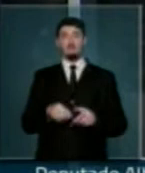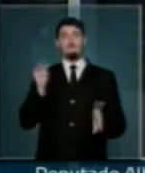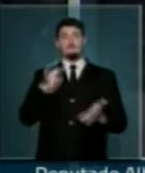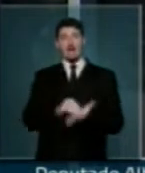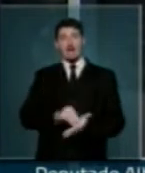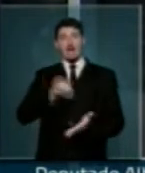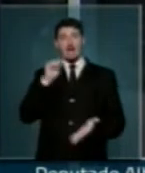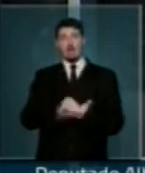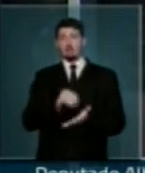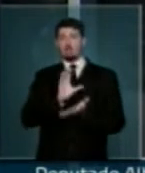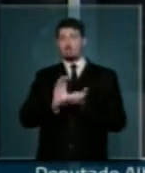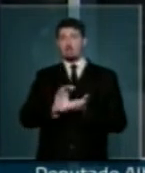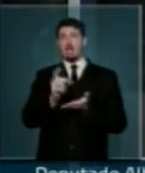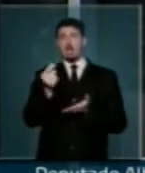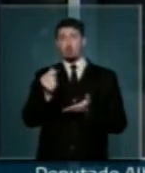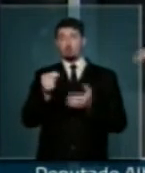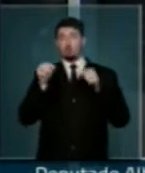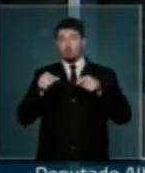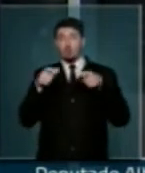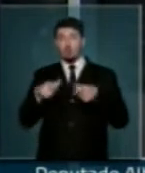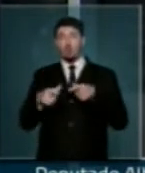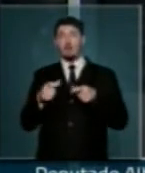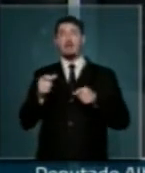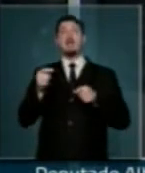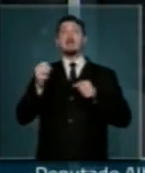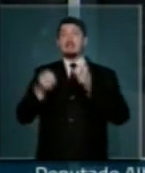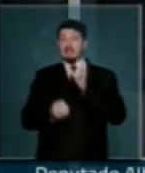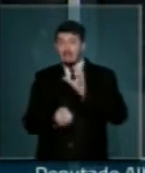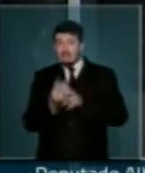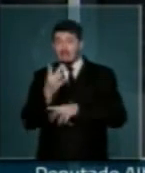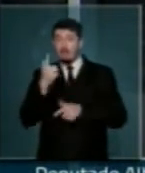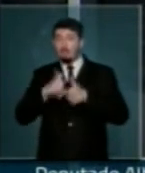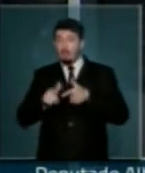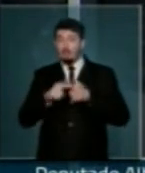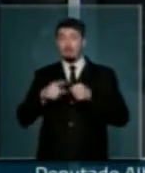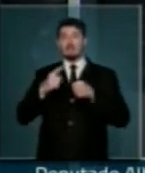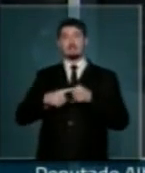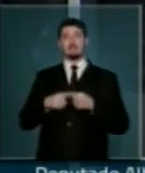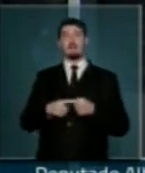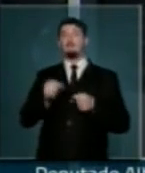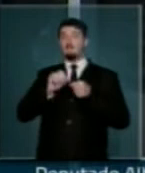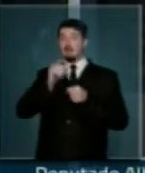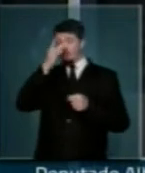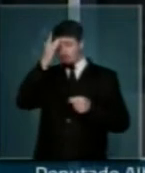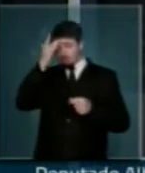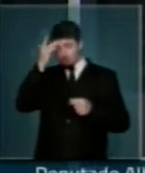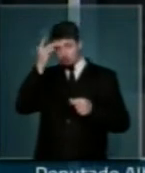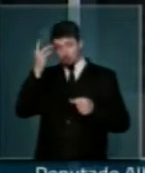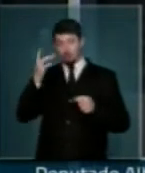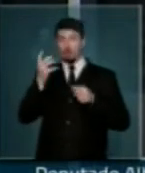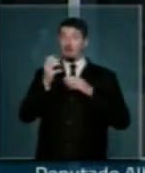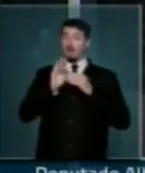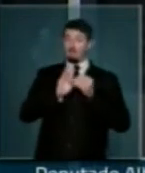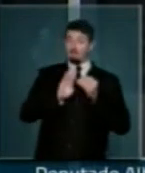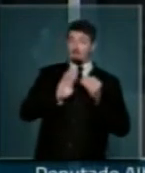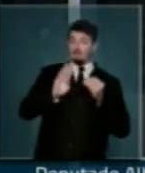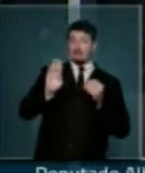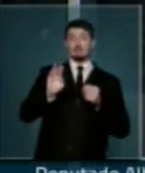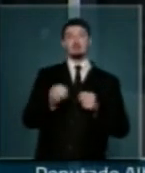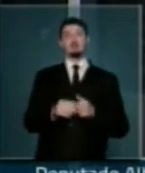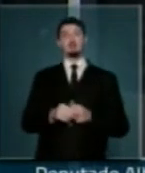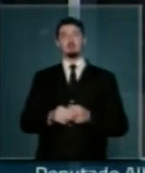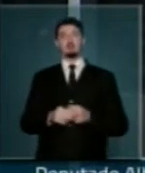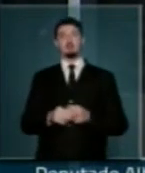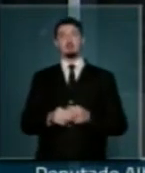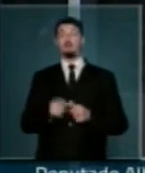de recursos locais que levam a criar guetos nas grandes cidades e que levam as pessoas a entrar em áreas não regulares,